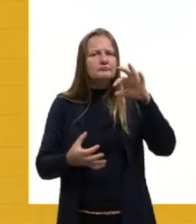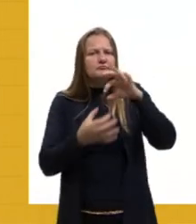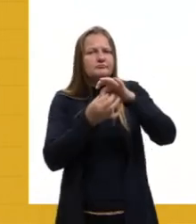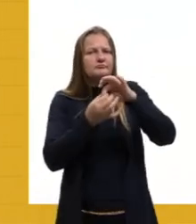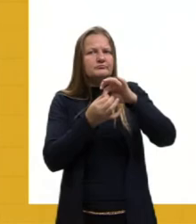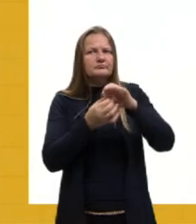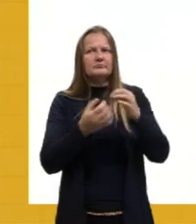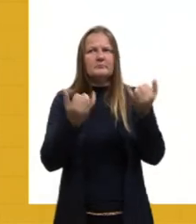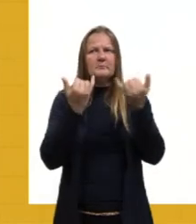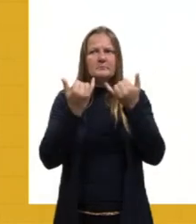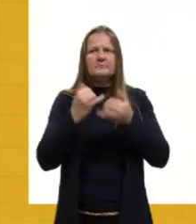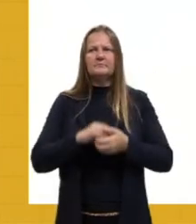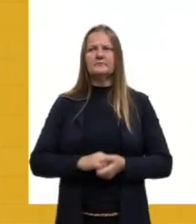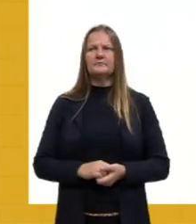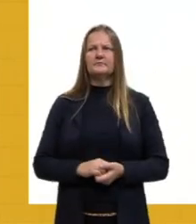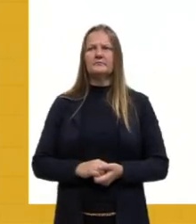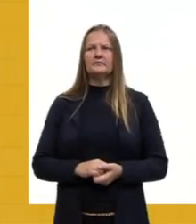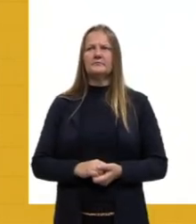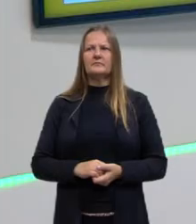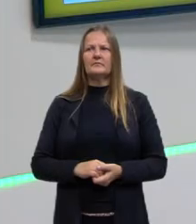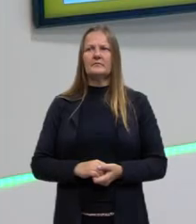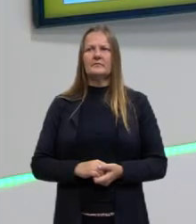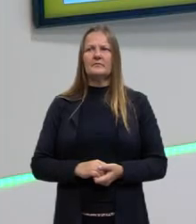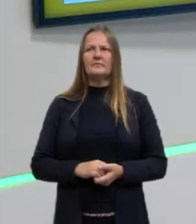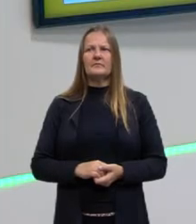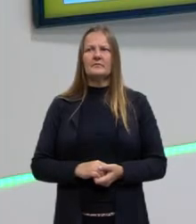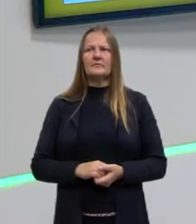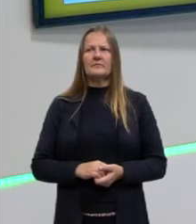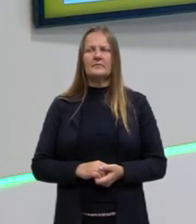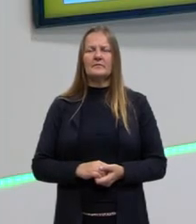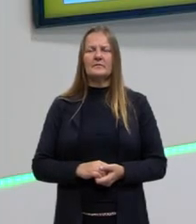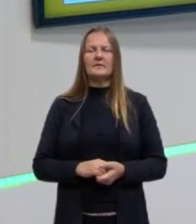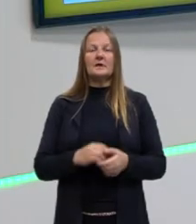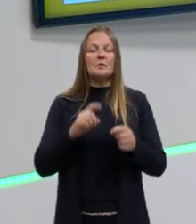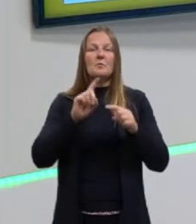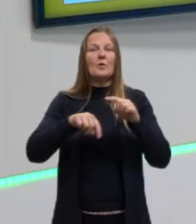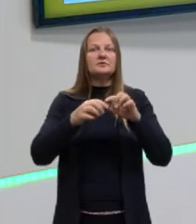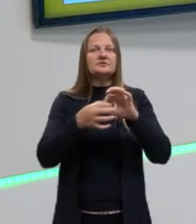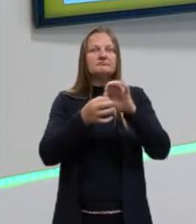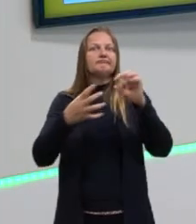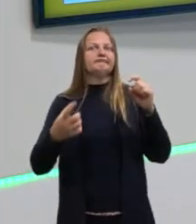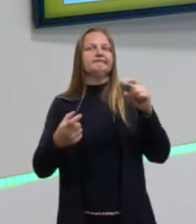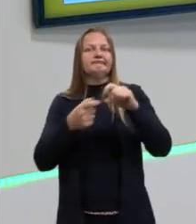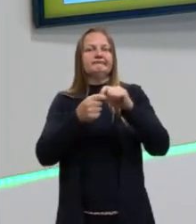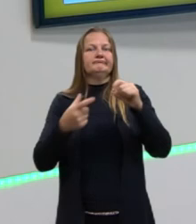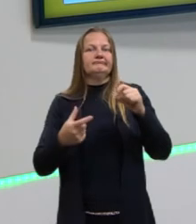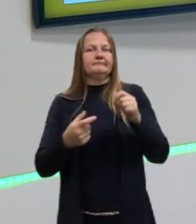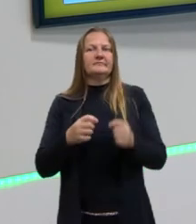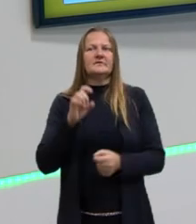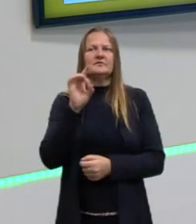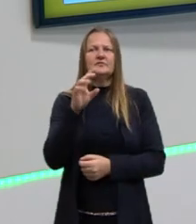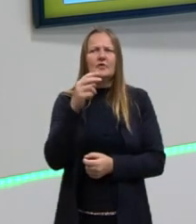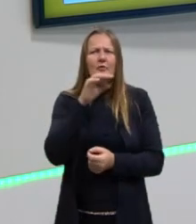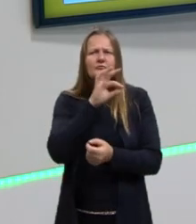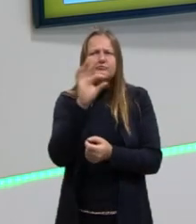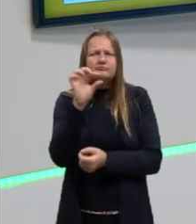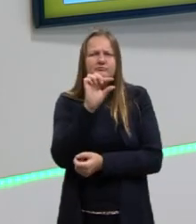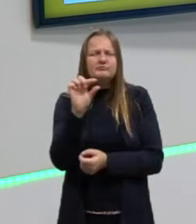pedindo, não é coisas assim aleatórias, não são coisas aleatórias. Porque se tu olhar só aqui,